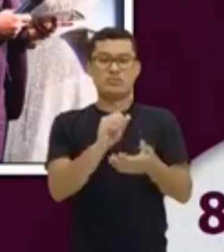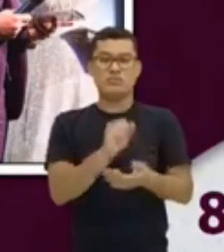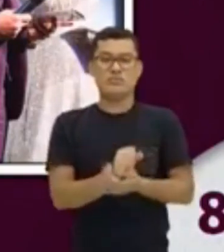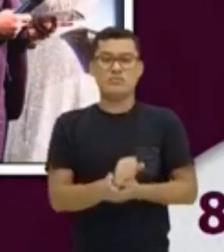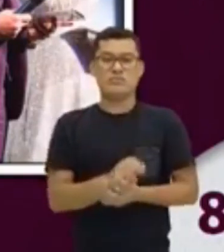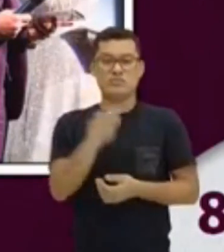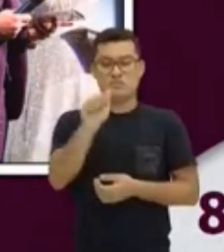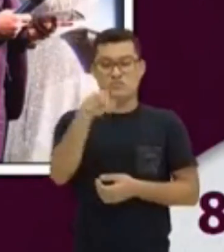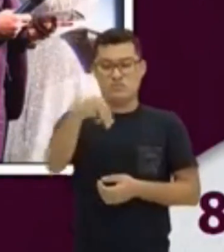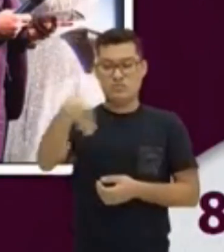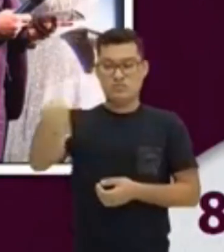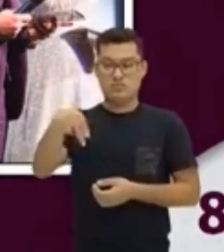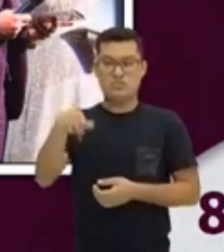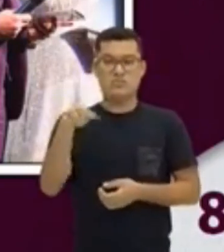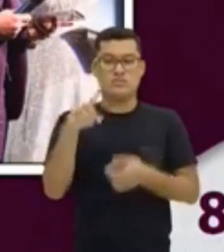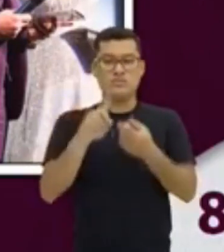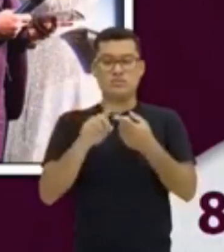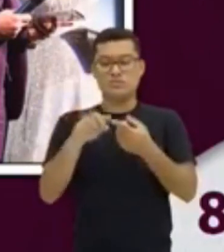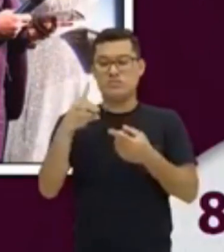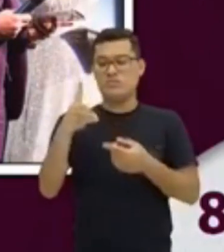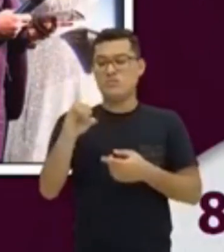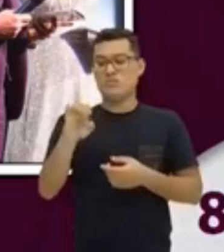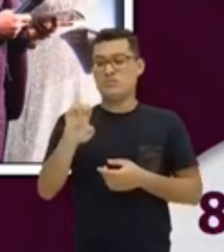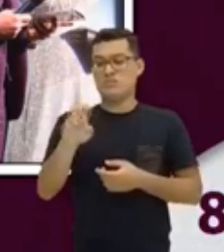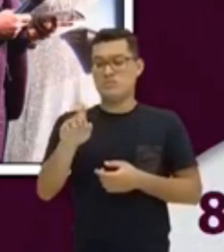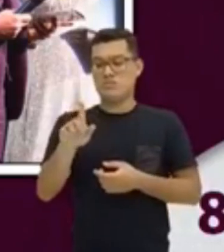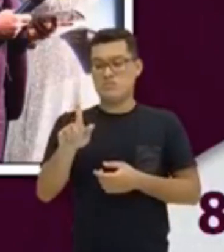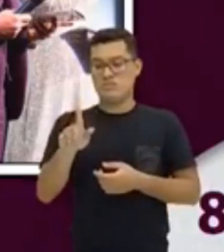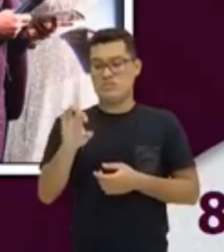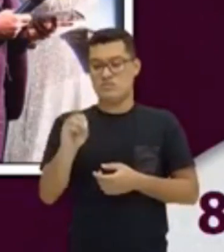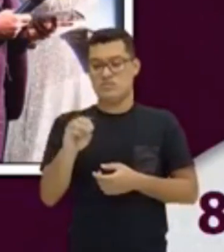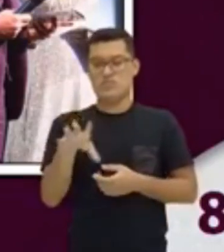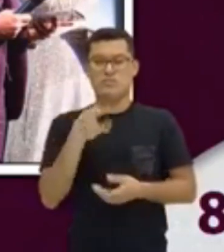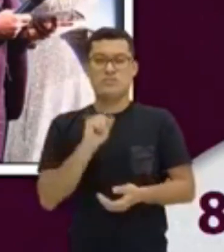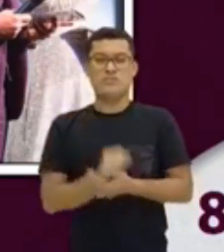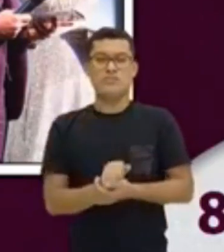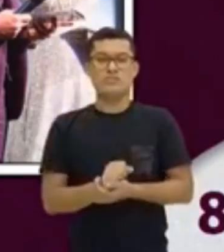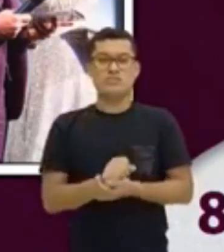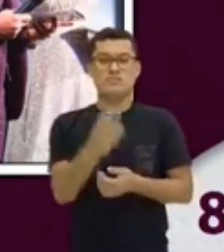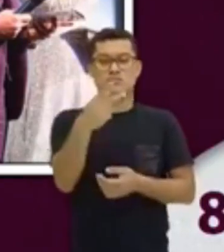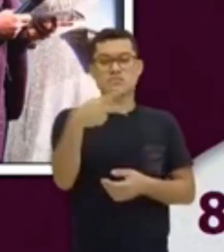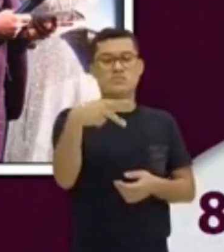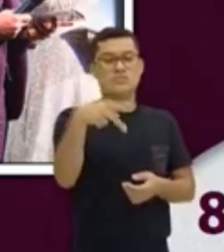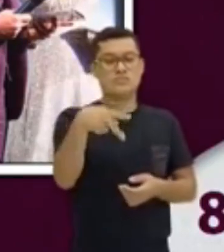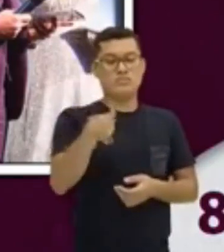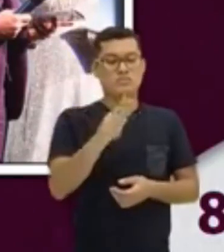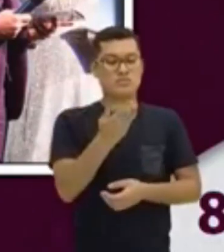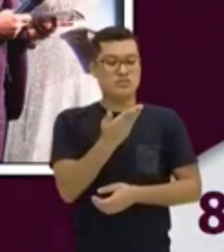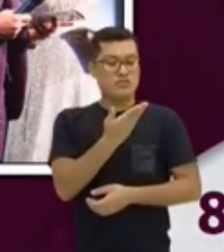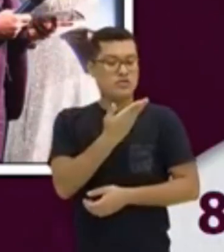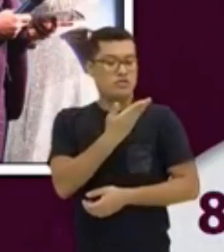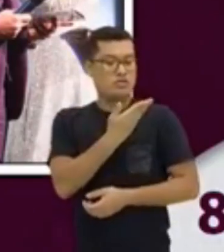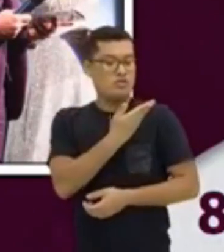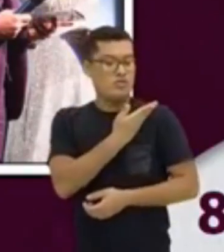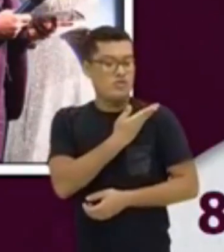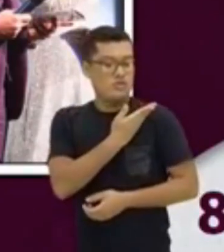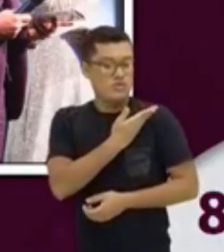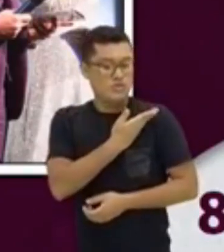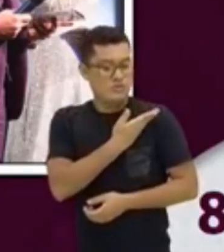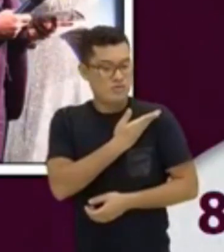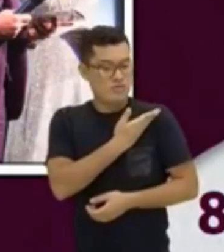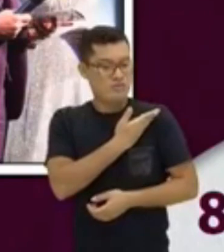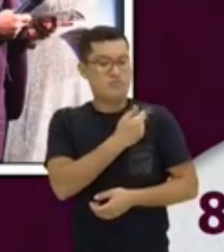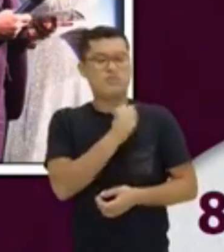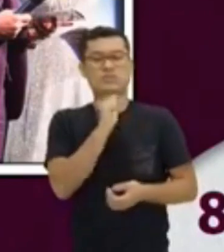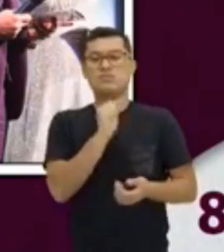e do Diego, certo? O eles são agora? Eles são seus colegas, classmates.